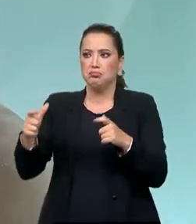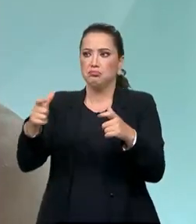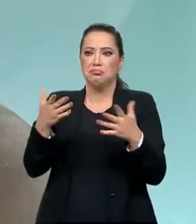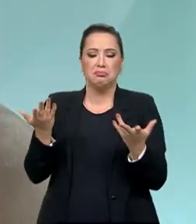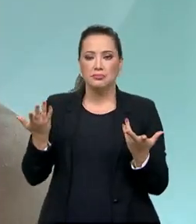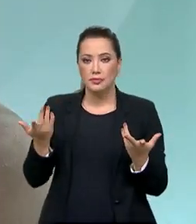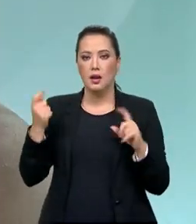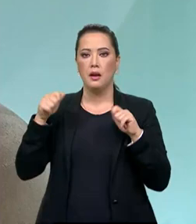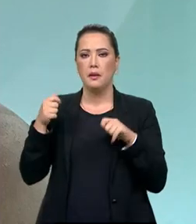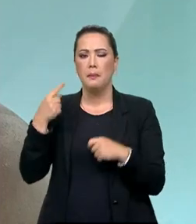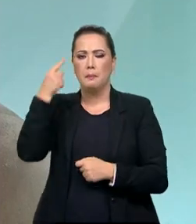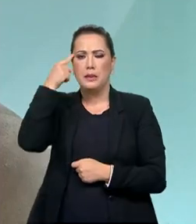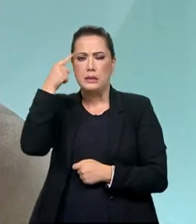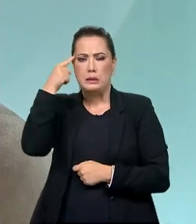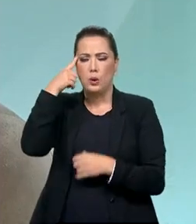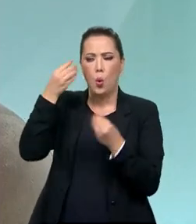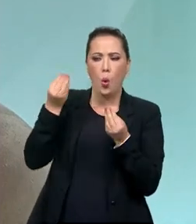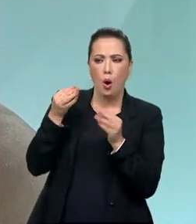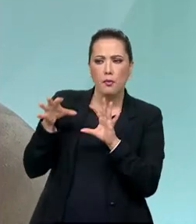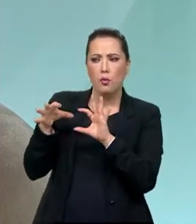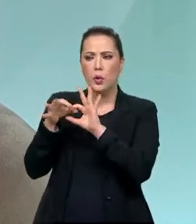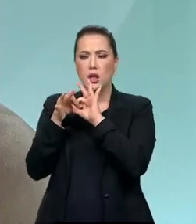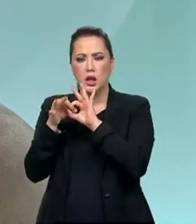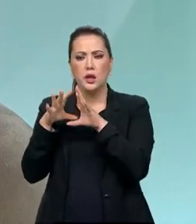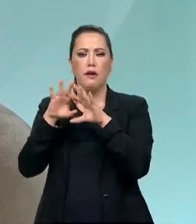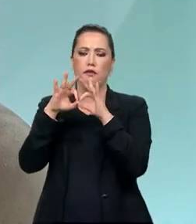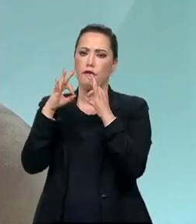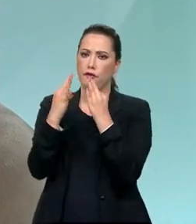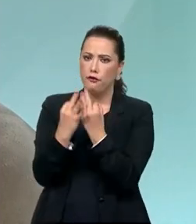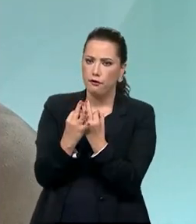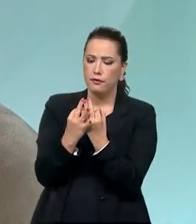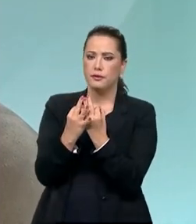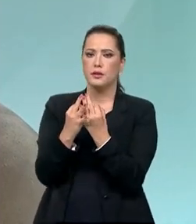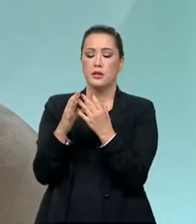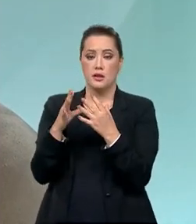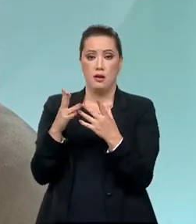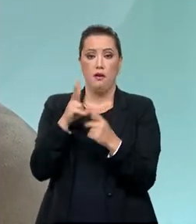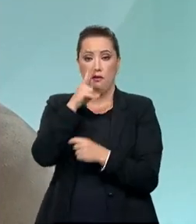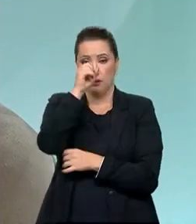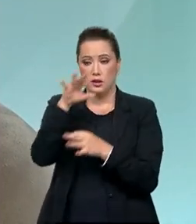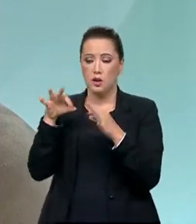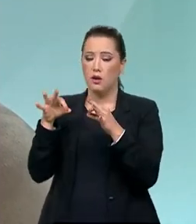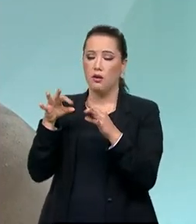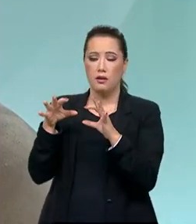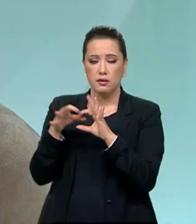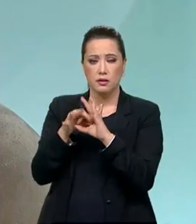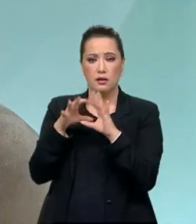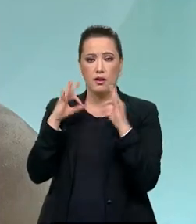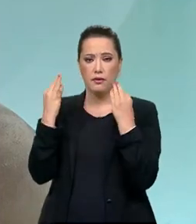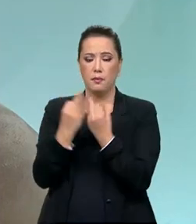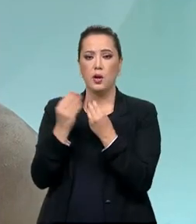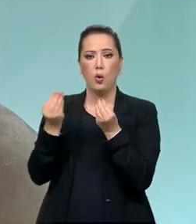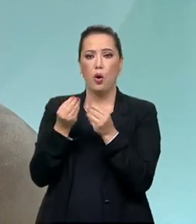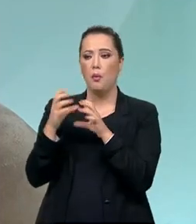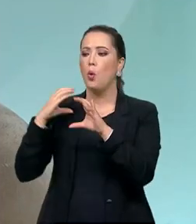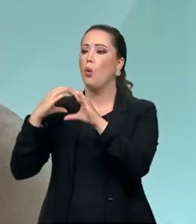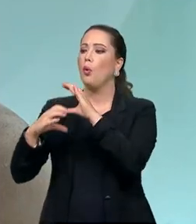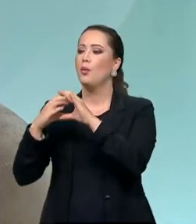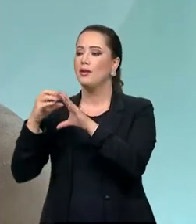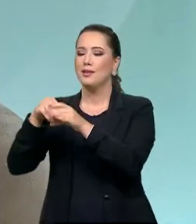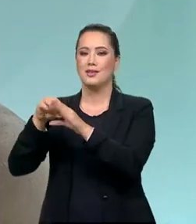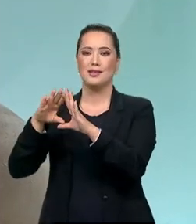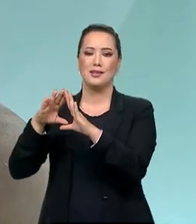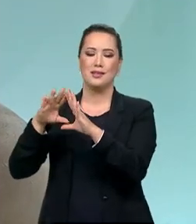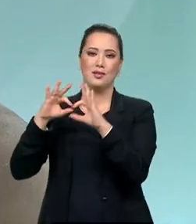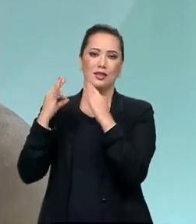repensem os seus vínculos familiares a partir de questões como comunicação na família, estresse na família, metas e sonhos